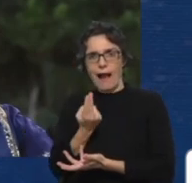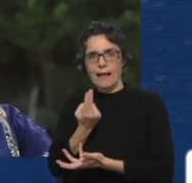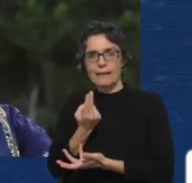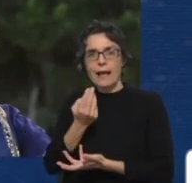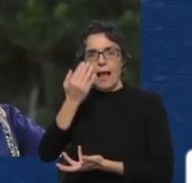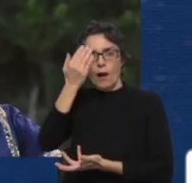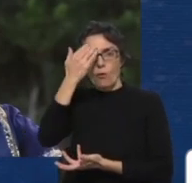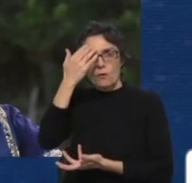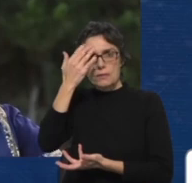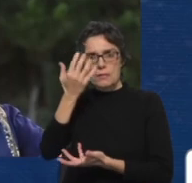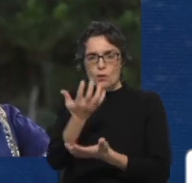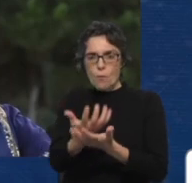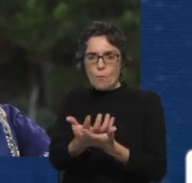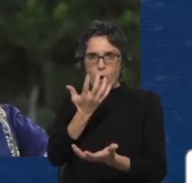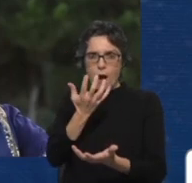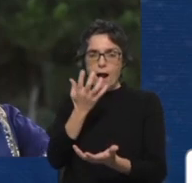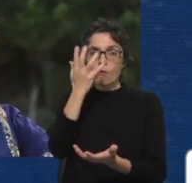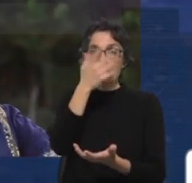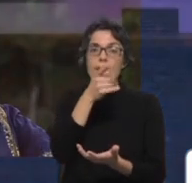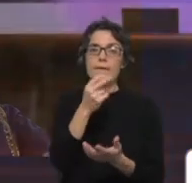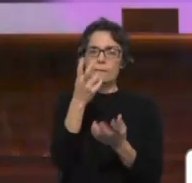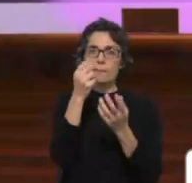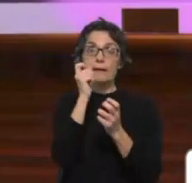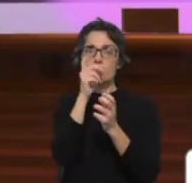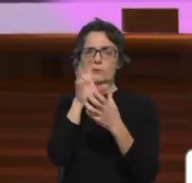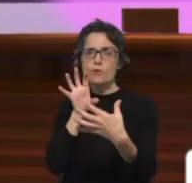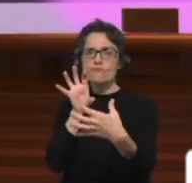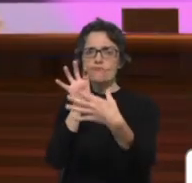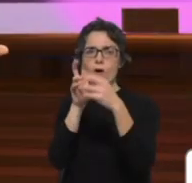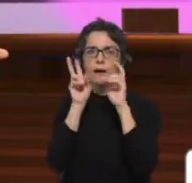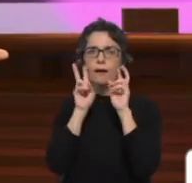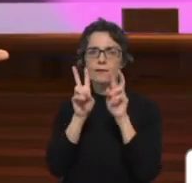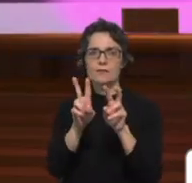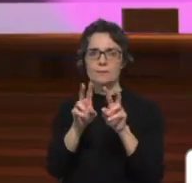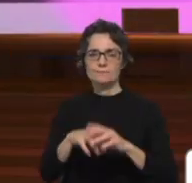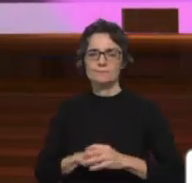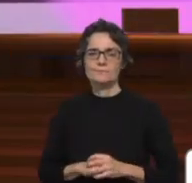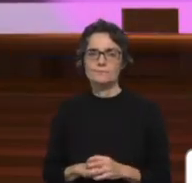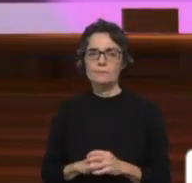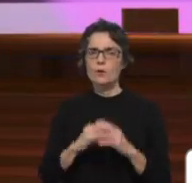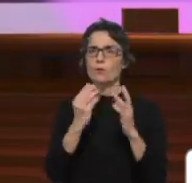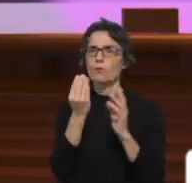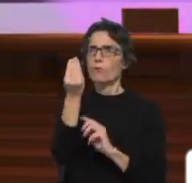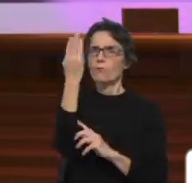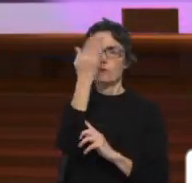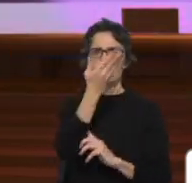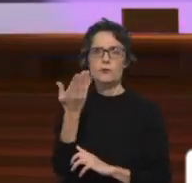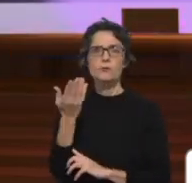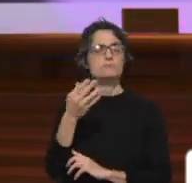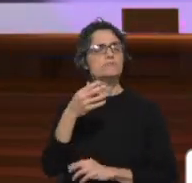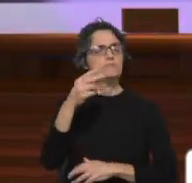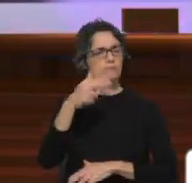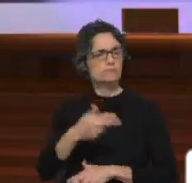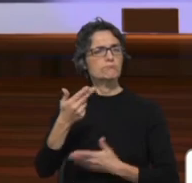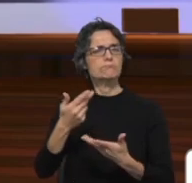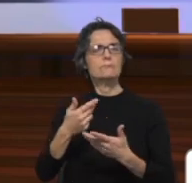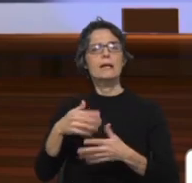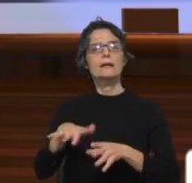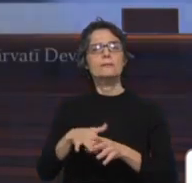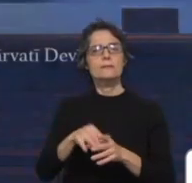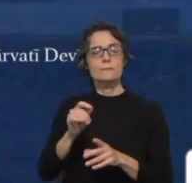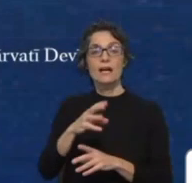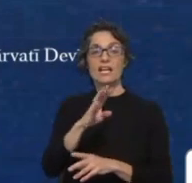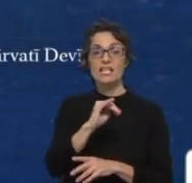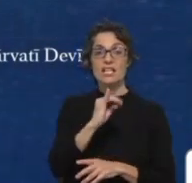consciência, tanto no artista como no espectador. Os deuses aprovaram e participaram nesta ideia. Shiva é